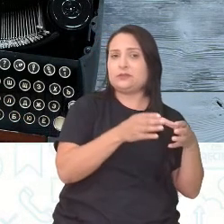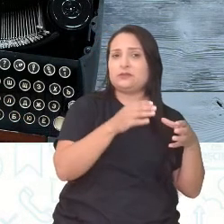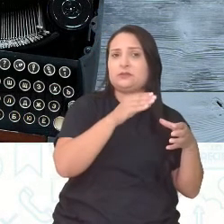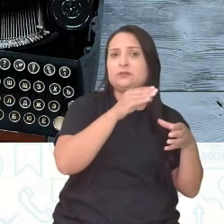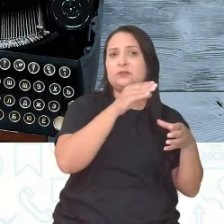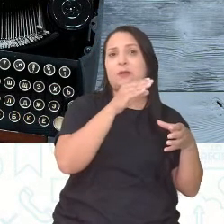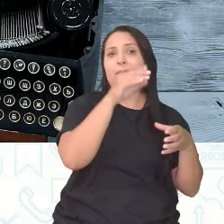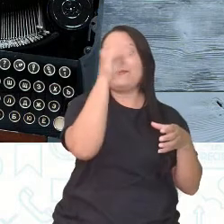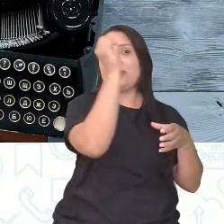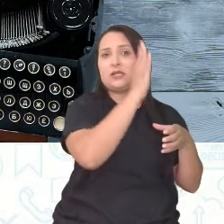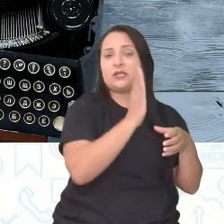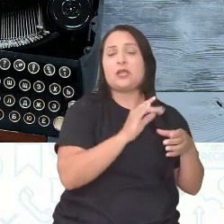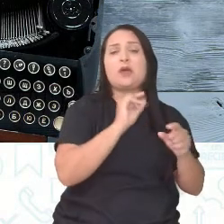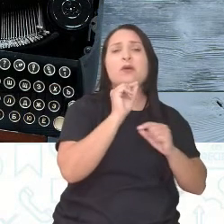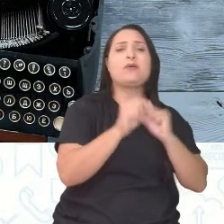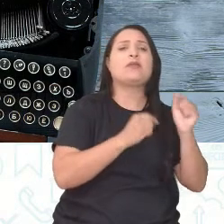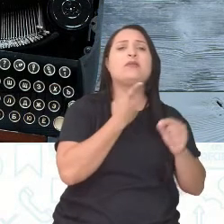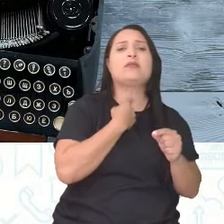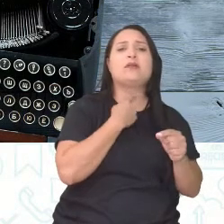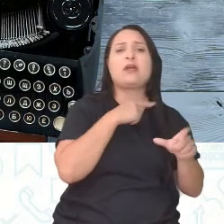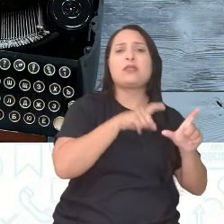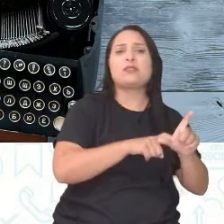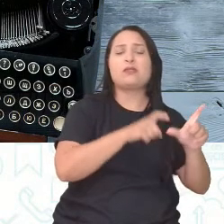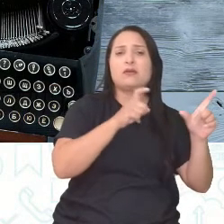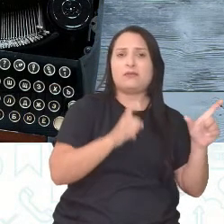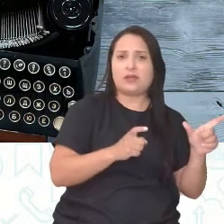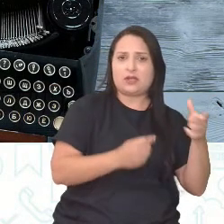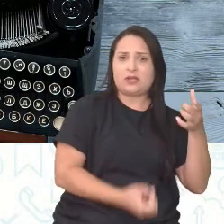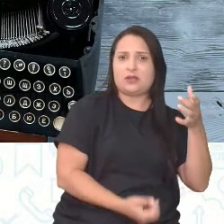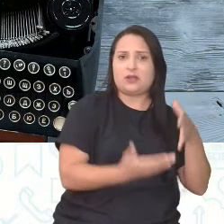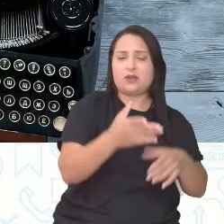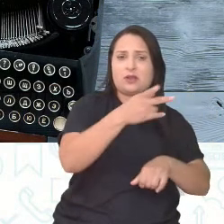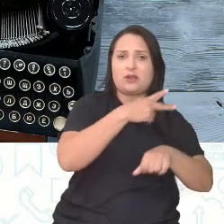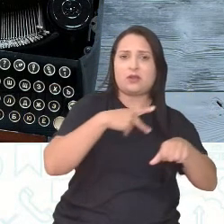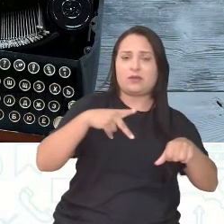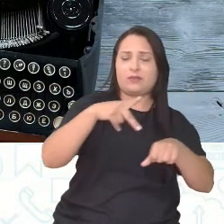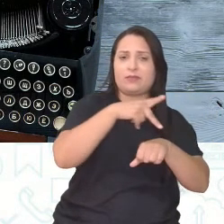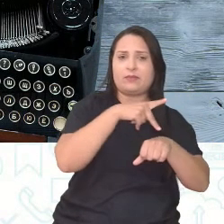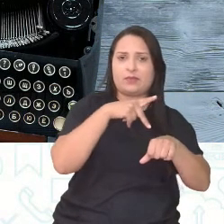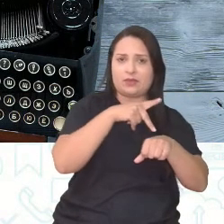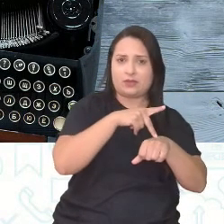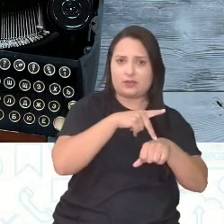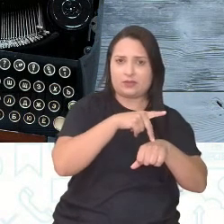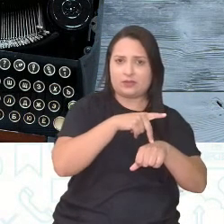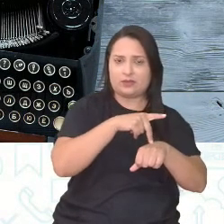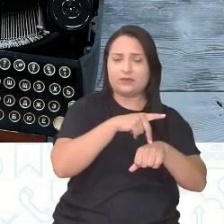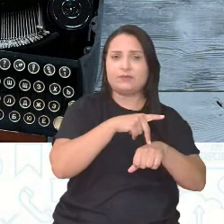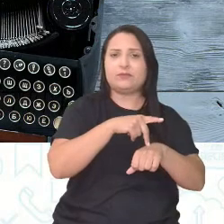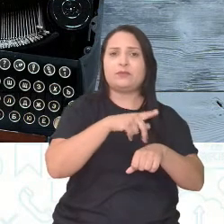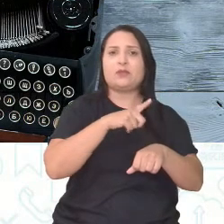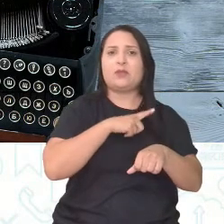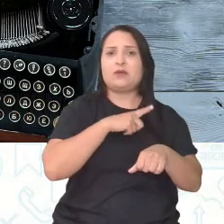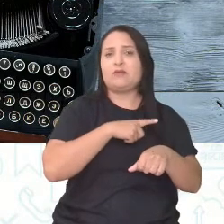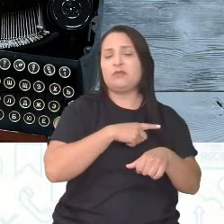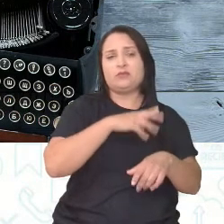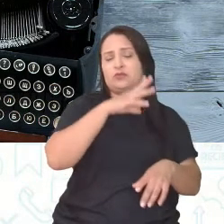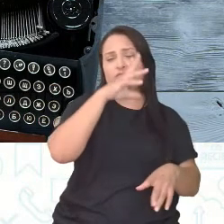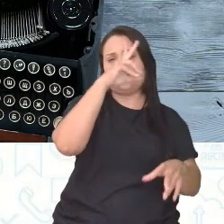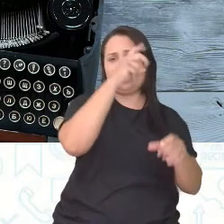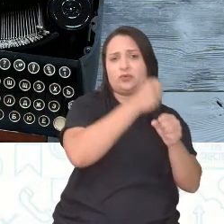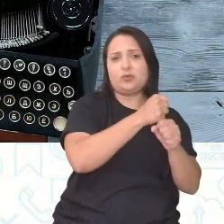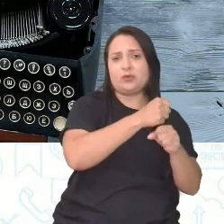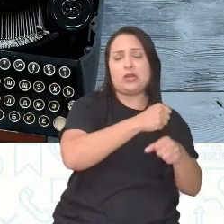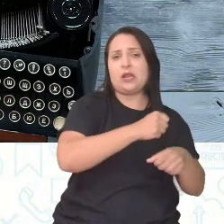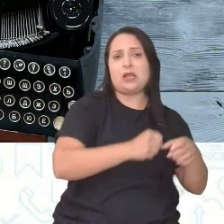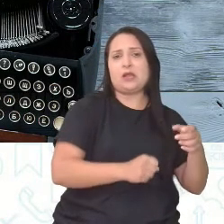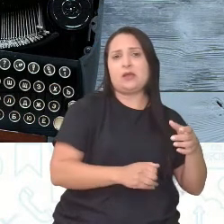queria o quê? Independência, criação de um país dominado pelos grandes proprietários e elites